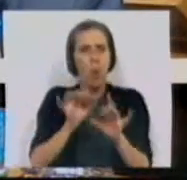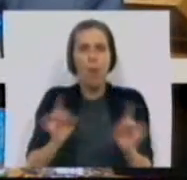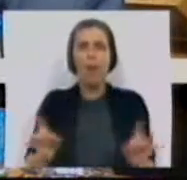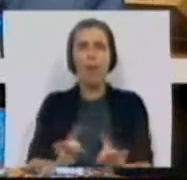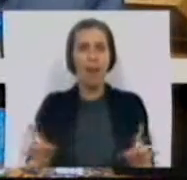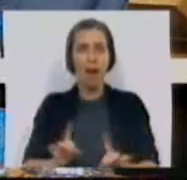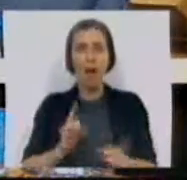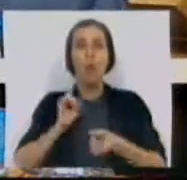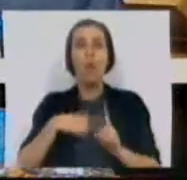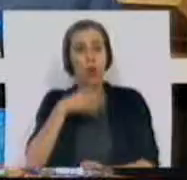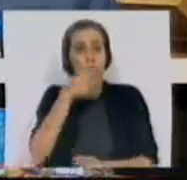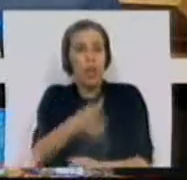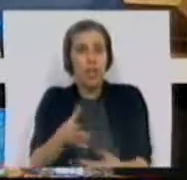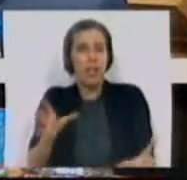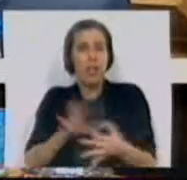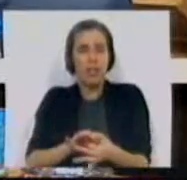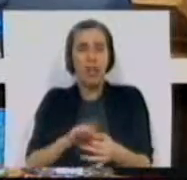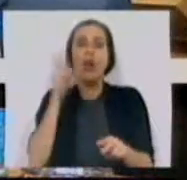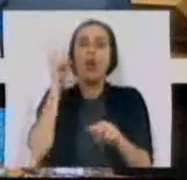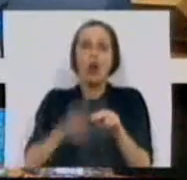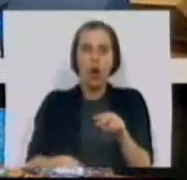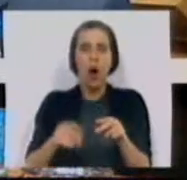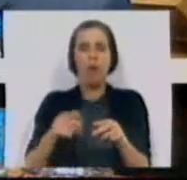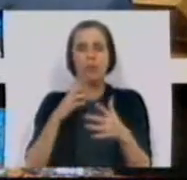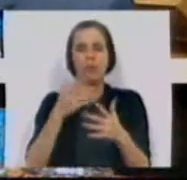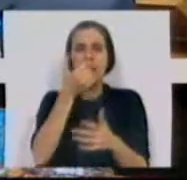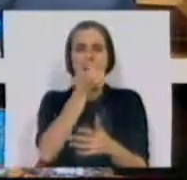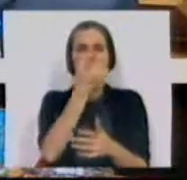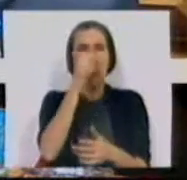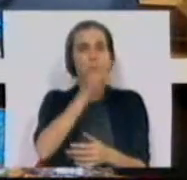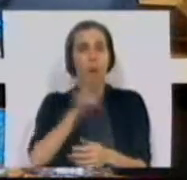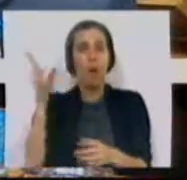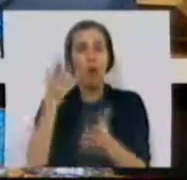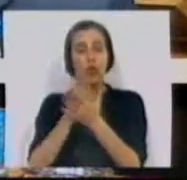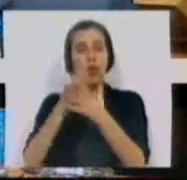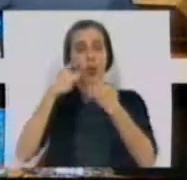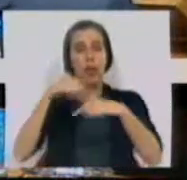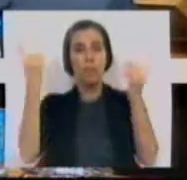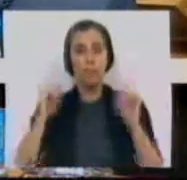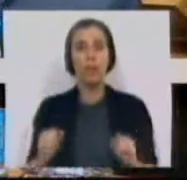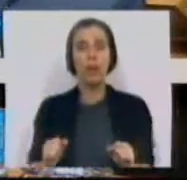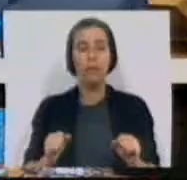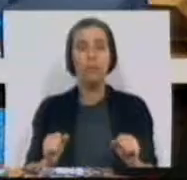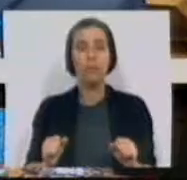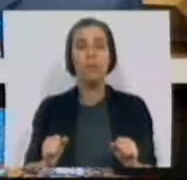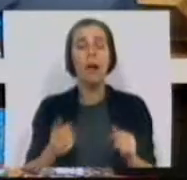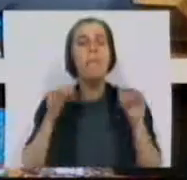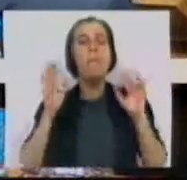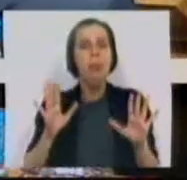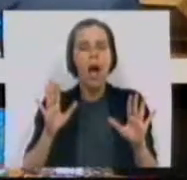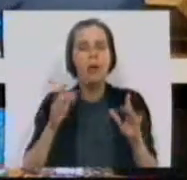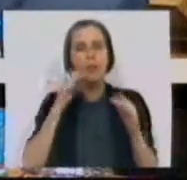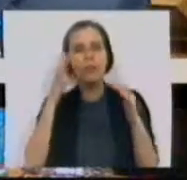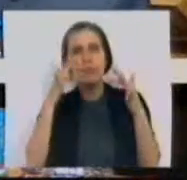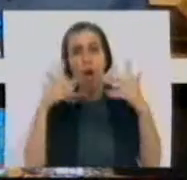relativamente ao que acabei de lhe dizer. Cortam-se globalmente 500 milhões de euros à escola pública, mas no